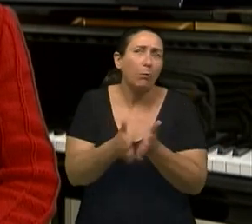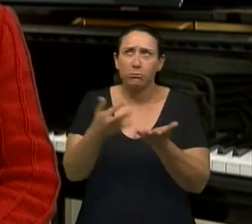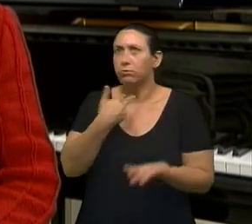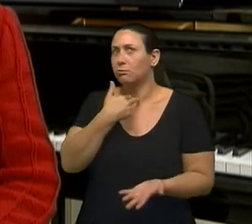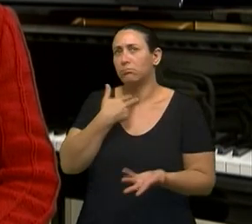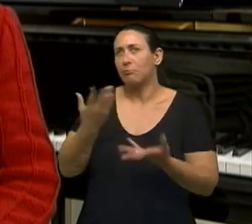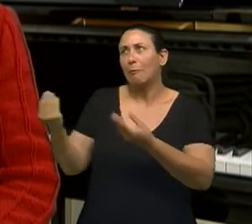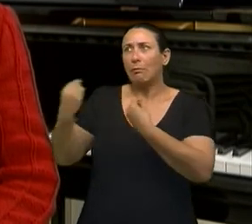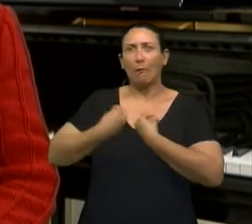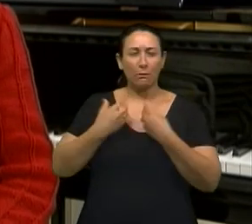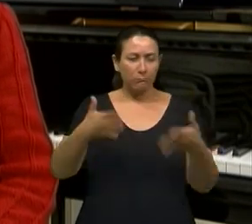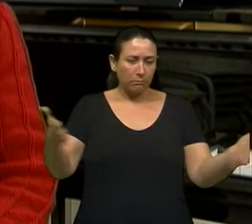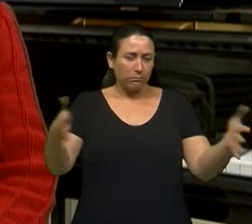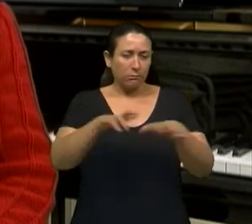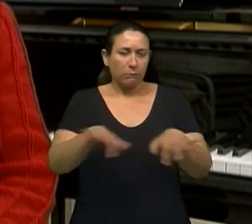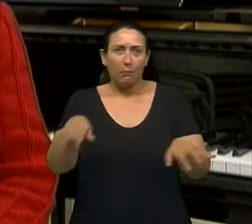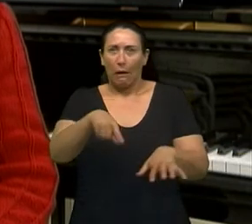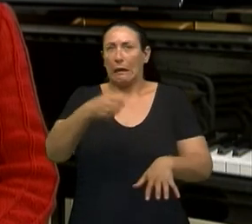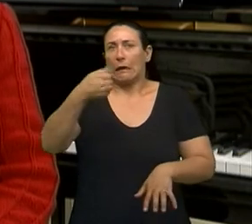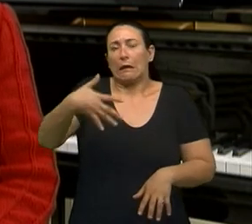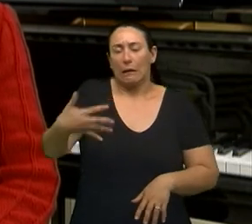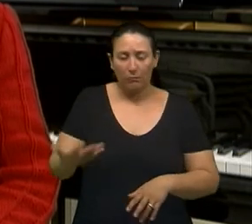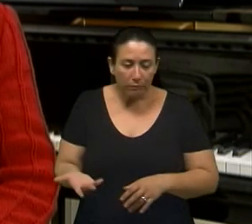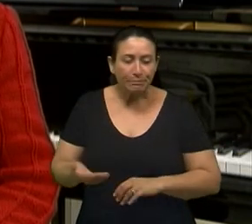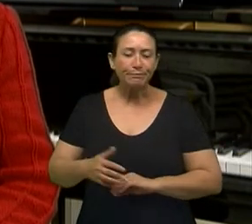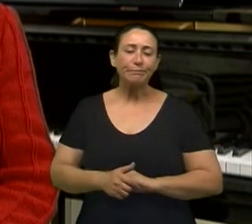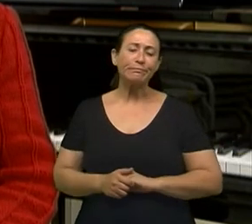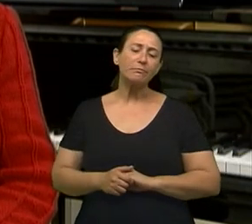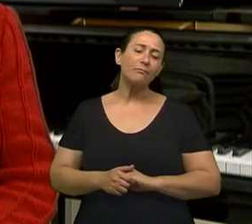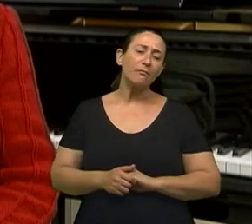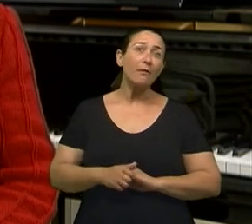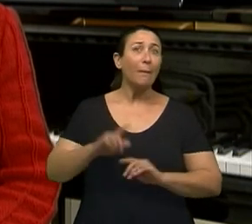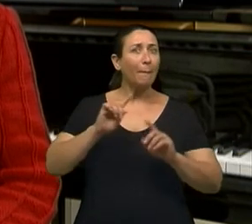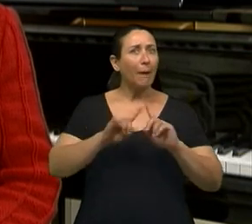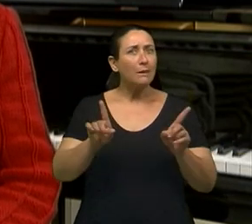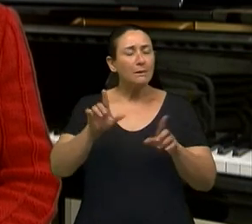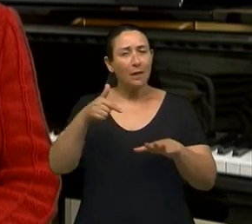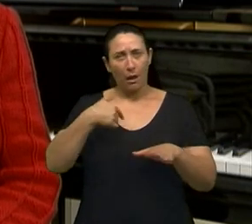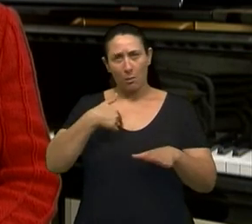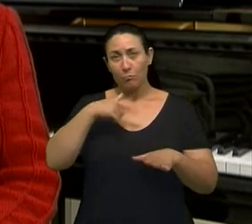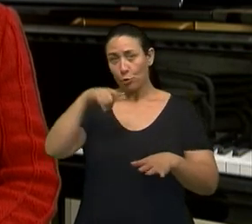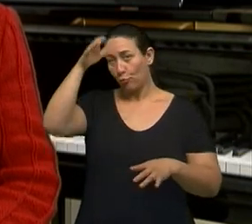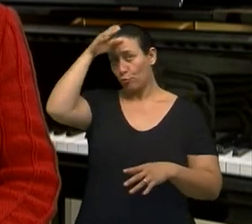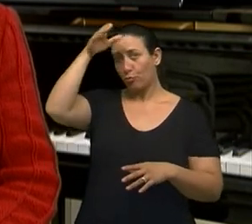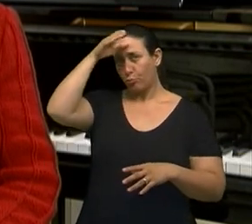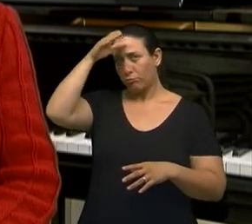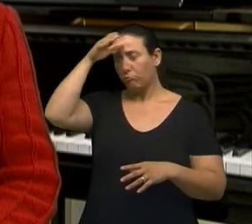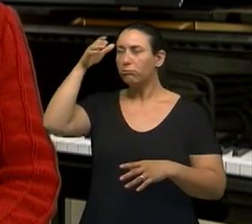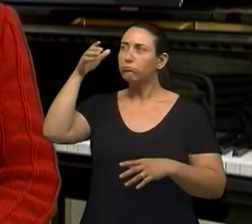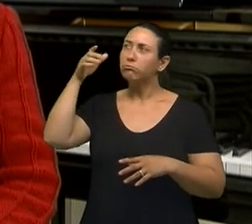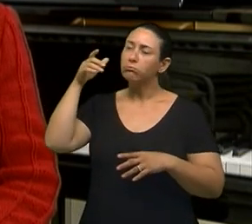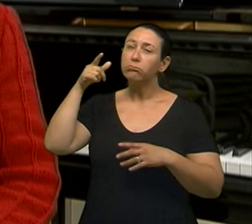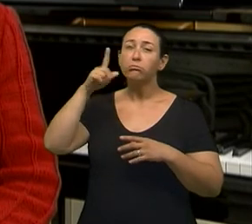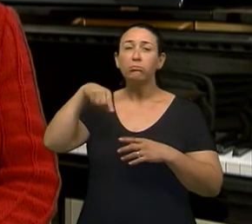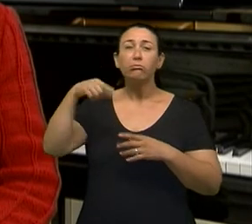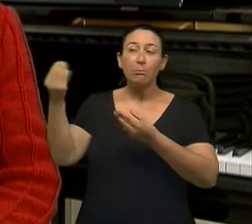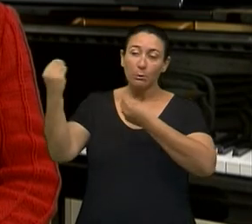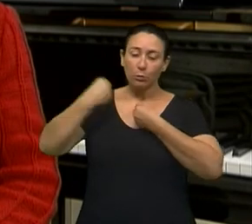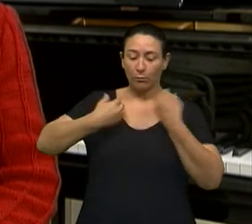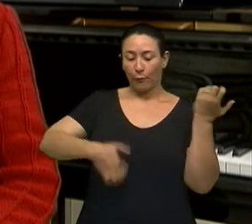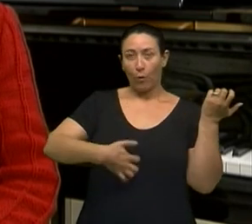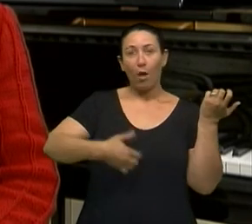dessa natureza. Mas o primeiro instrumento que eu tive, ganhei do meu tio, porque eu tive o primeiro lugar na escola, foi o violão.